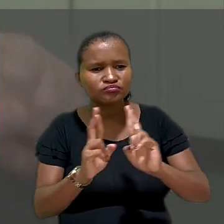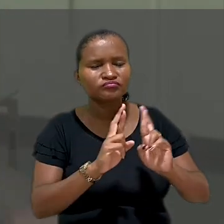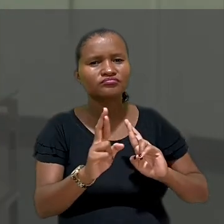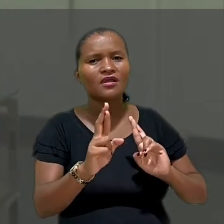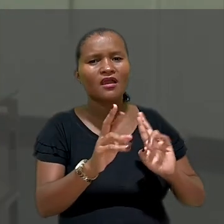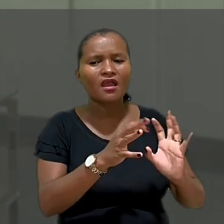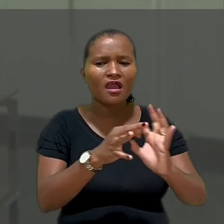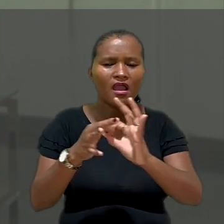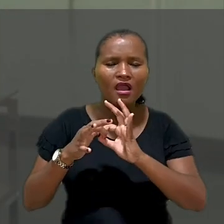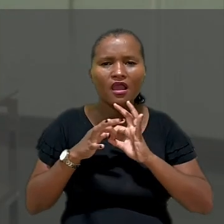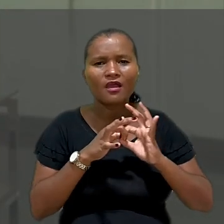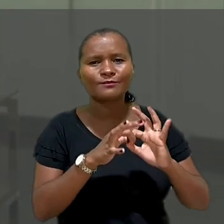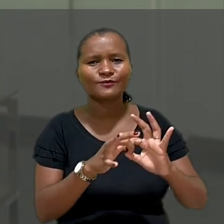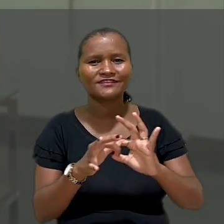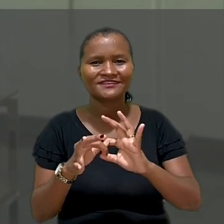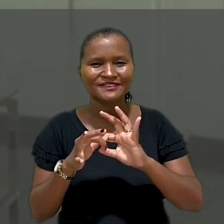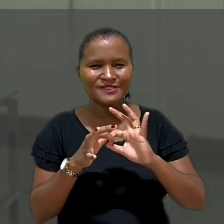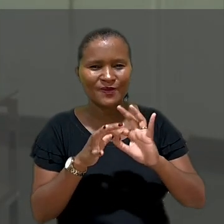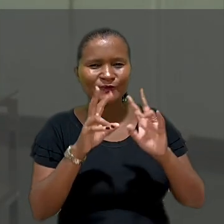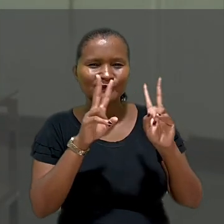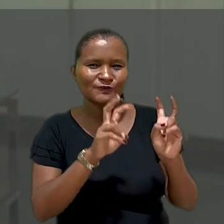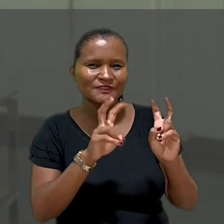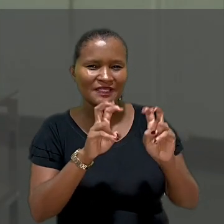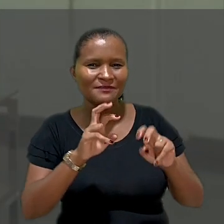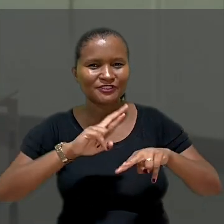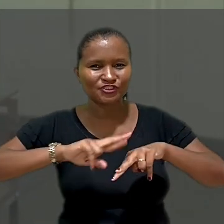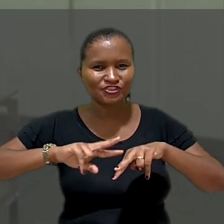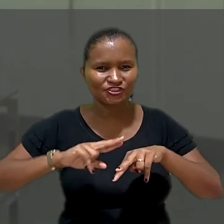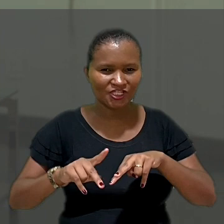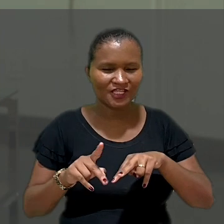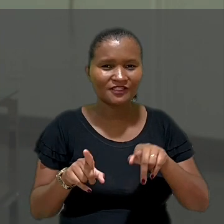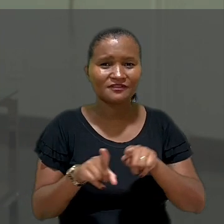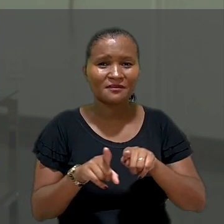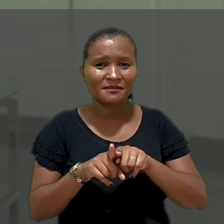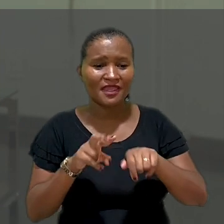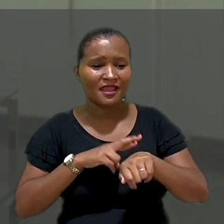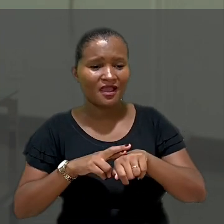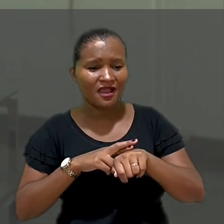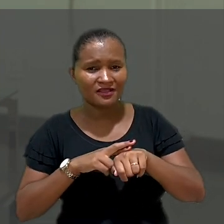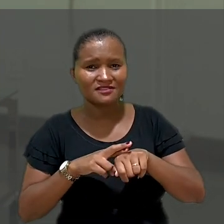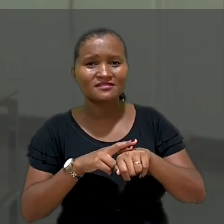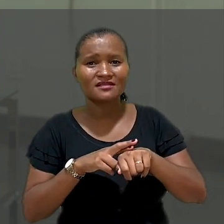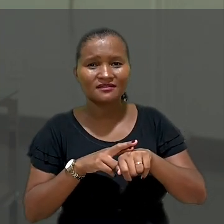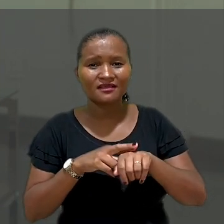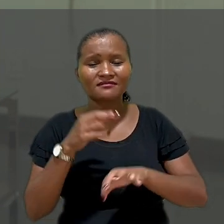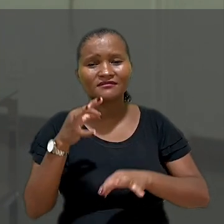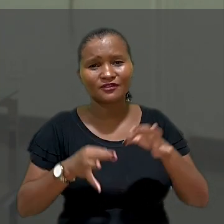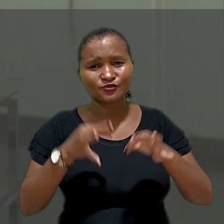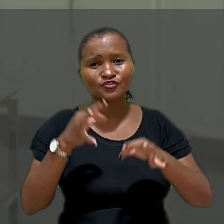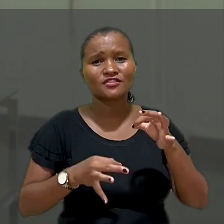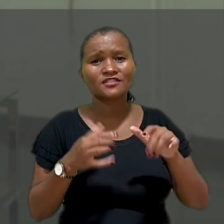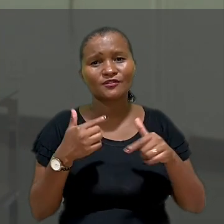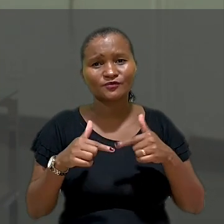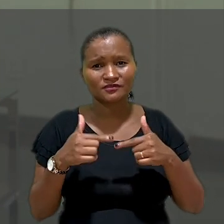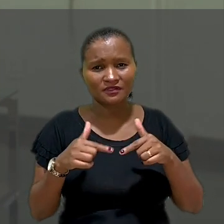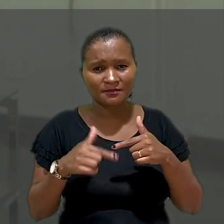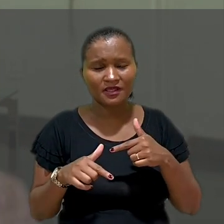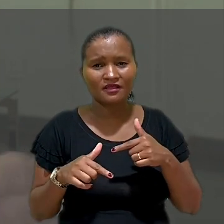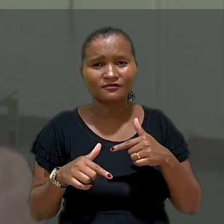harmonização dos temas de gênero e raça na justiça do trabalho,